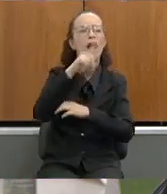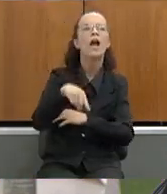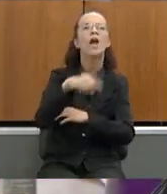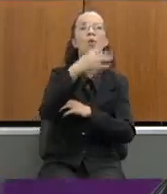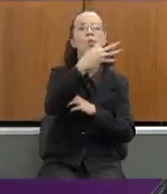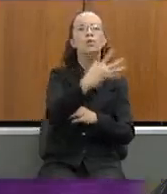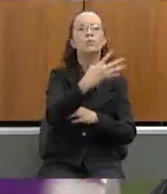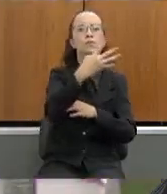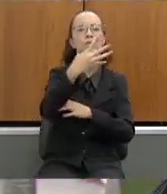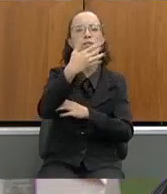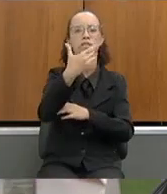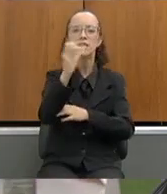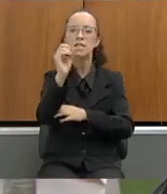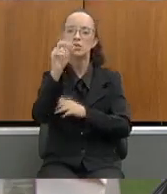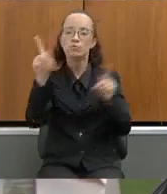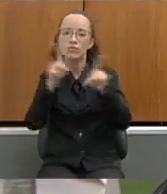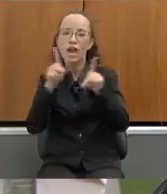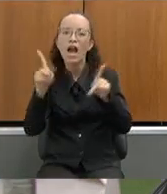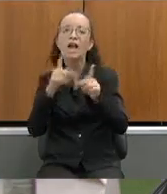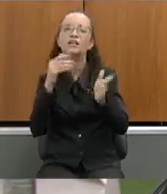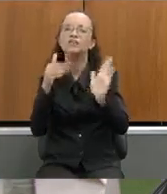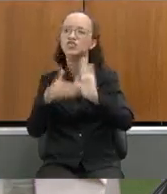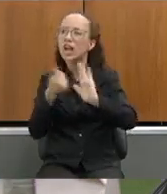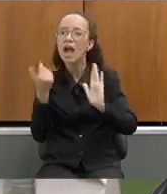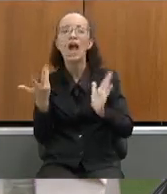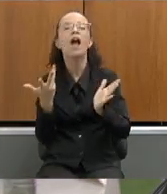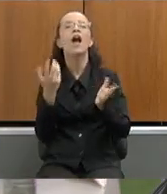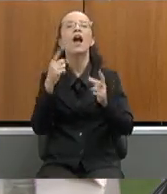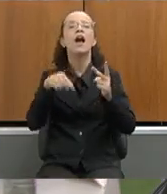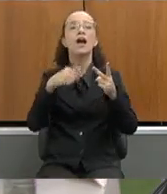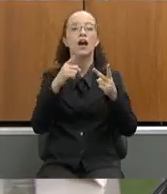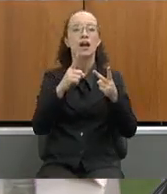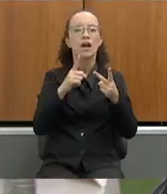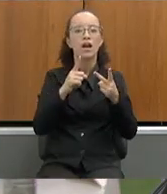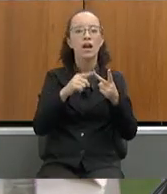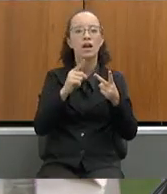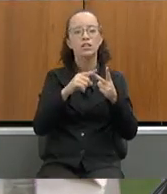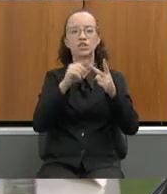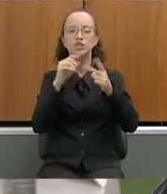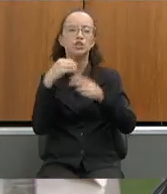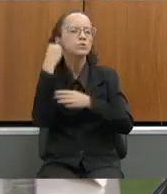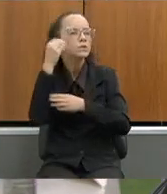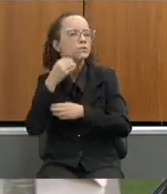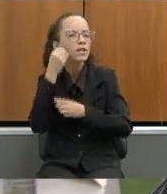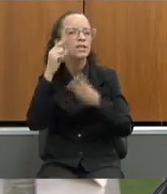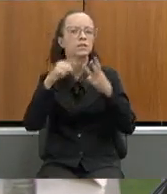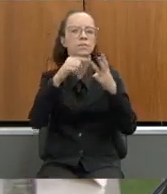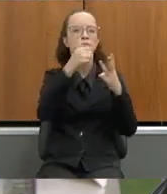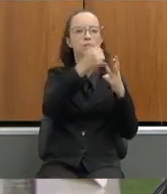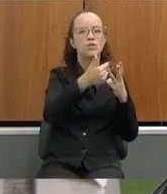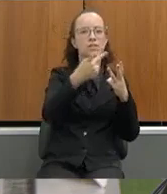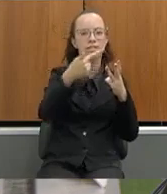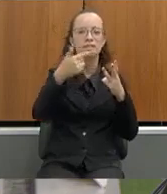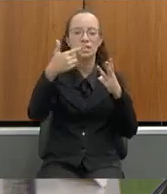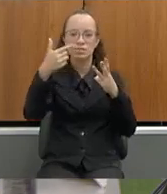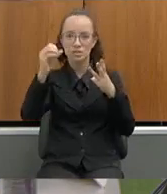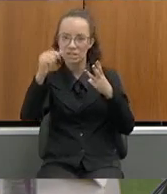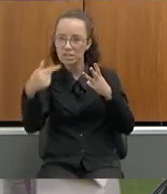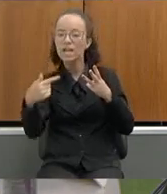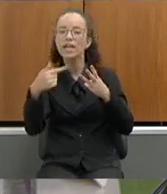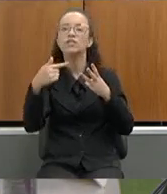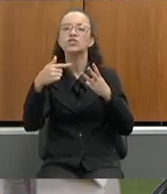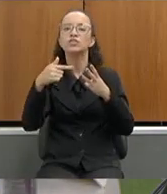.810 cargos de professores 445 de especialistas 1.607 de auxiliares de